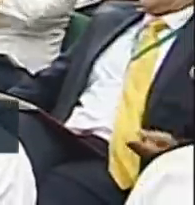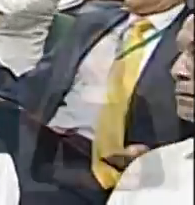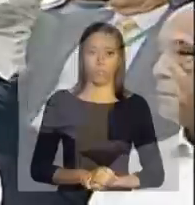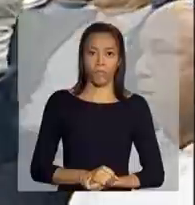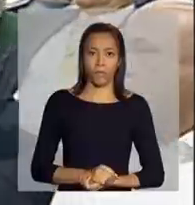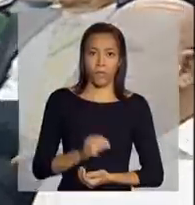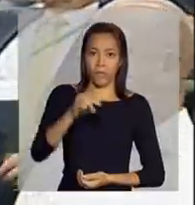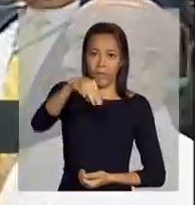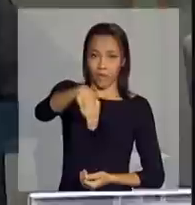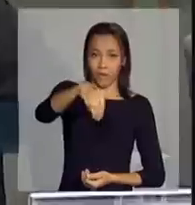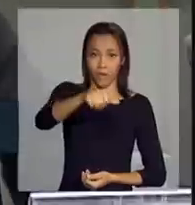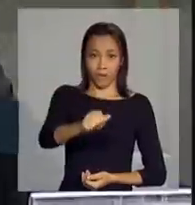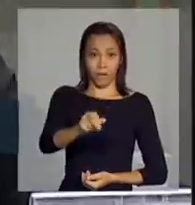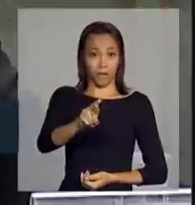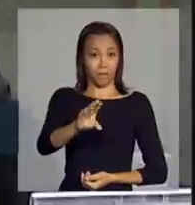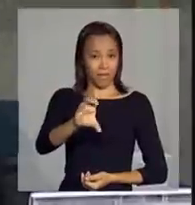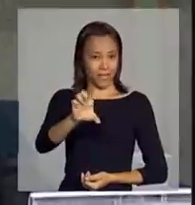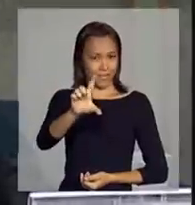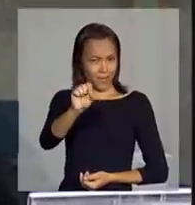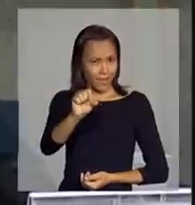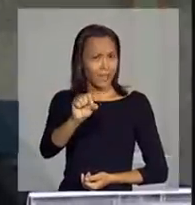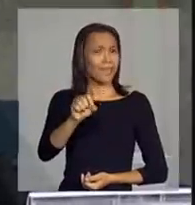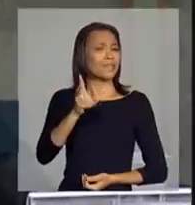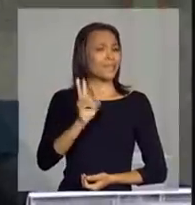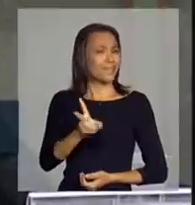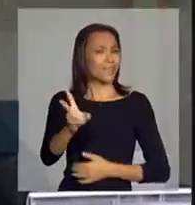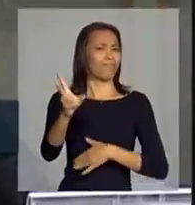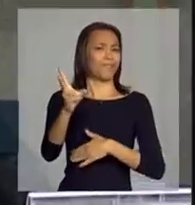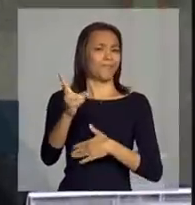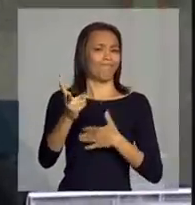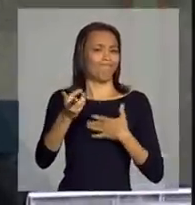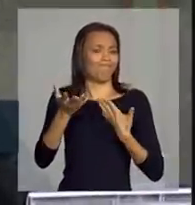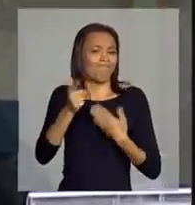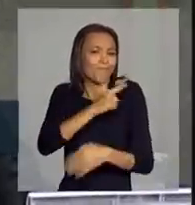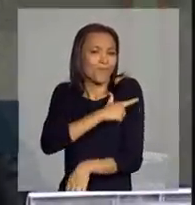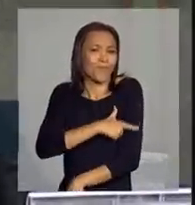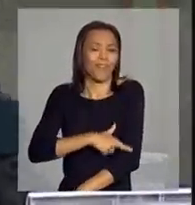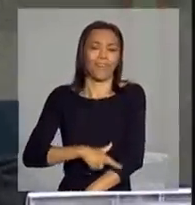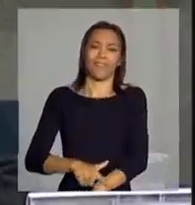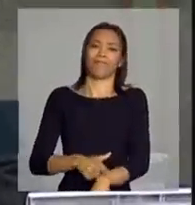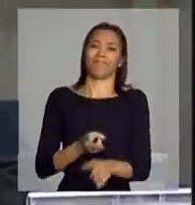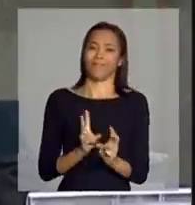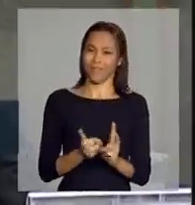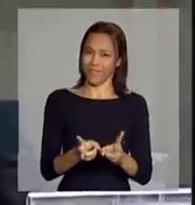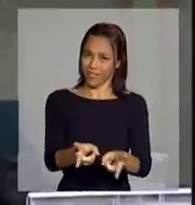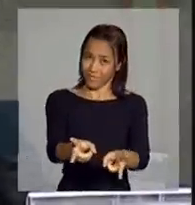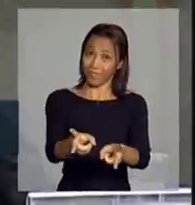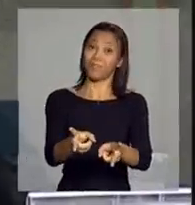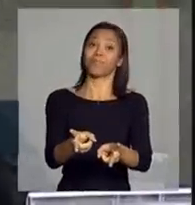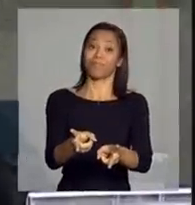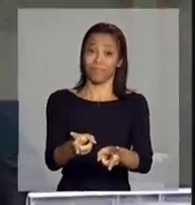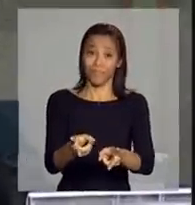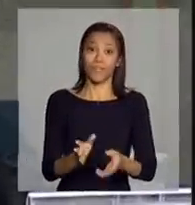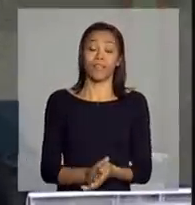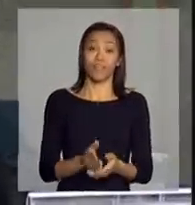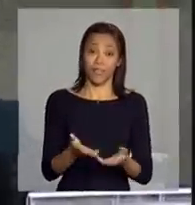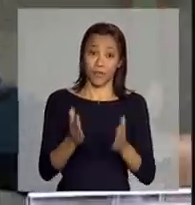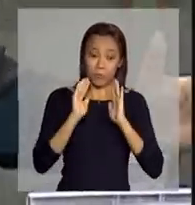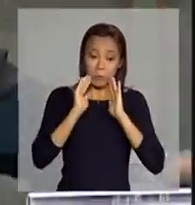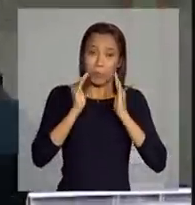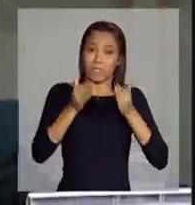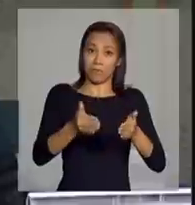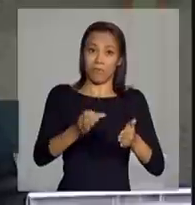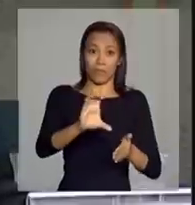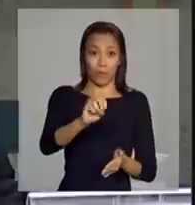Marcelo, o Marcelo é sempre muito gentil, eu acho que não é nada mais do que merecido o reconhecimento da Conab. Eu